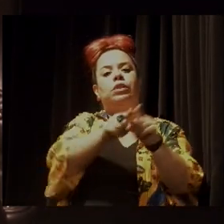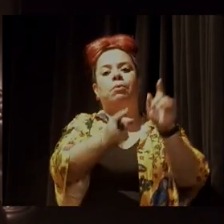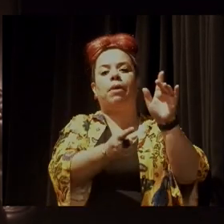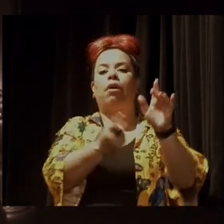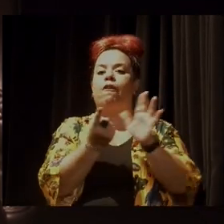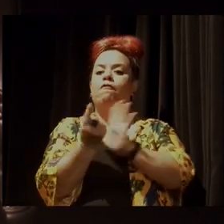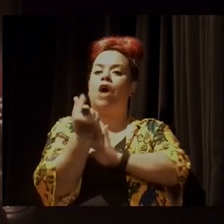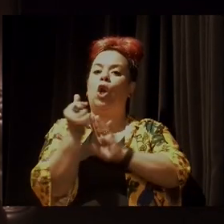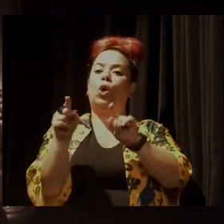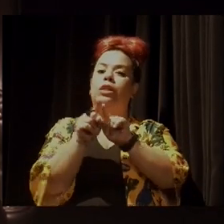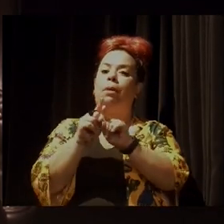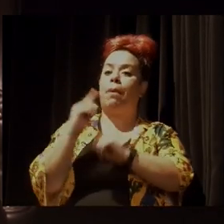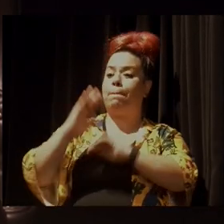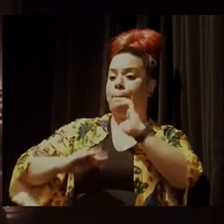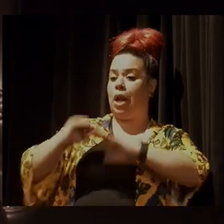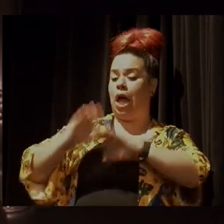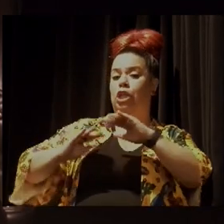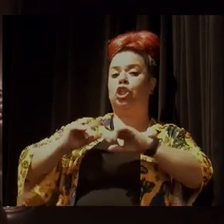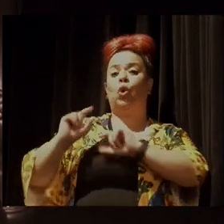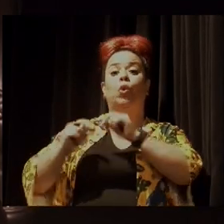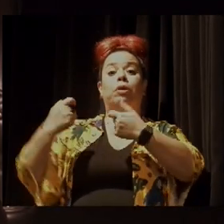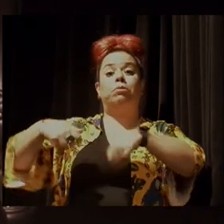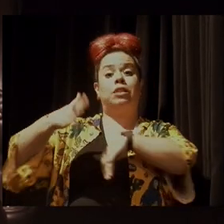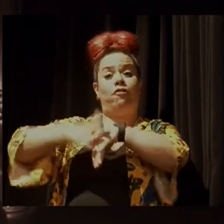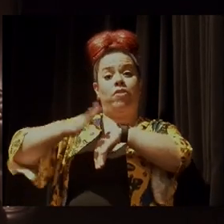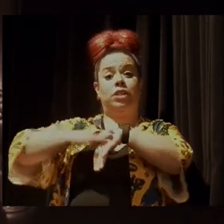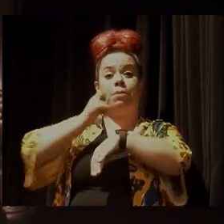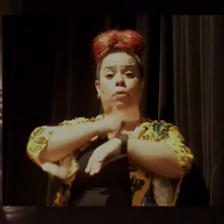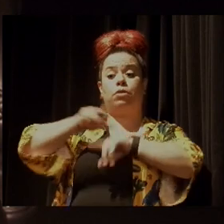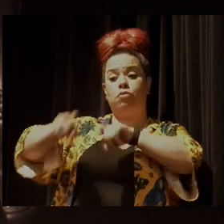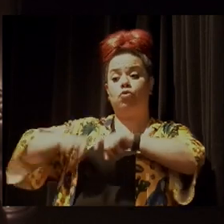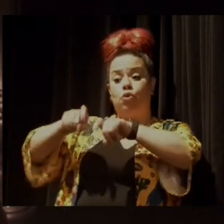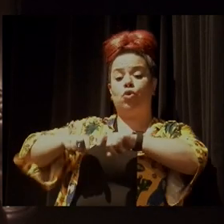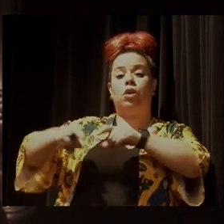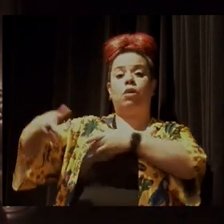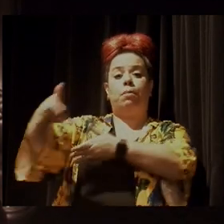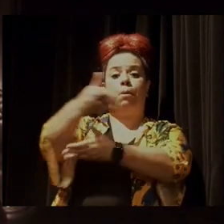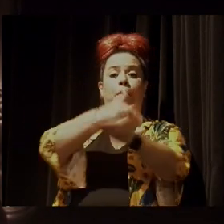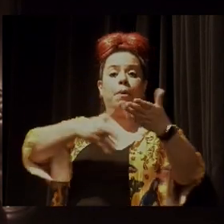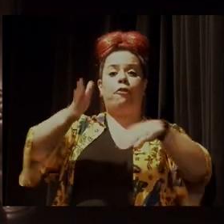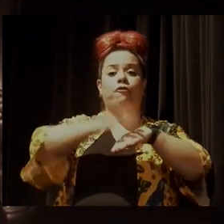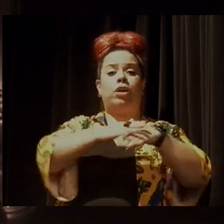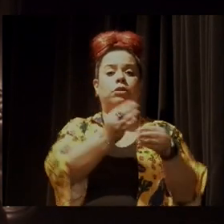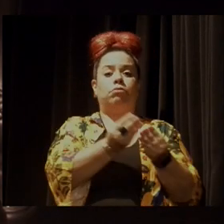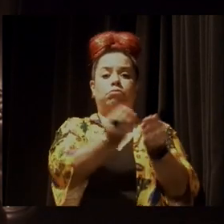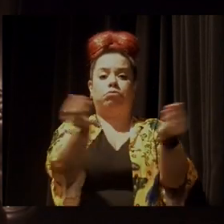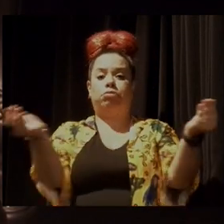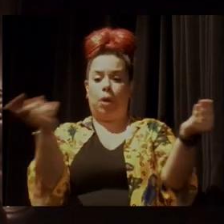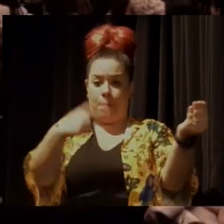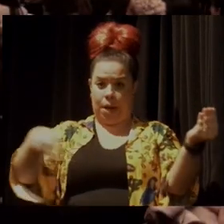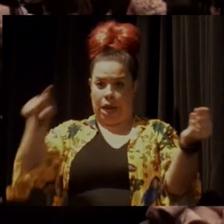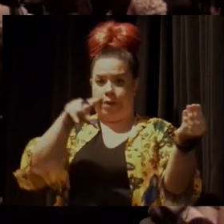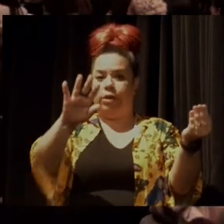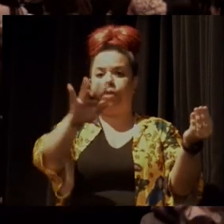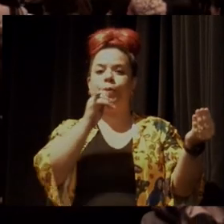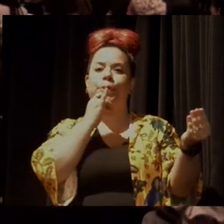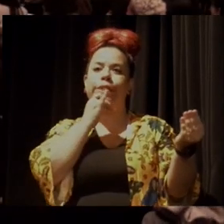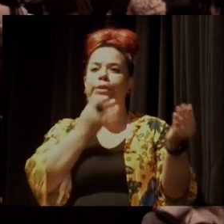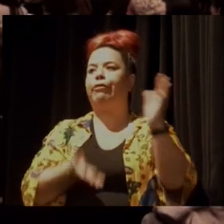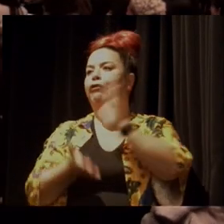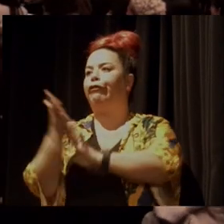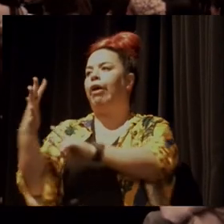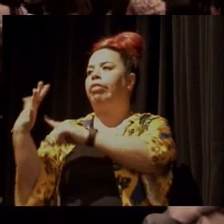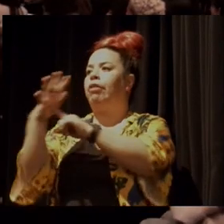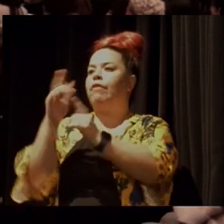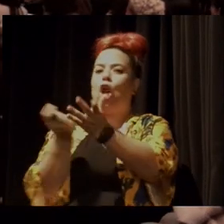tarefas associadas à produção agrícola, e que compartilhem aquela produção agrícola. Então, ao invés de você ir em uma feira